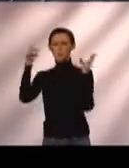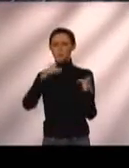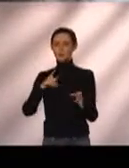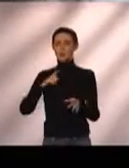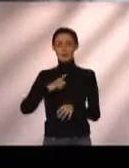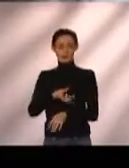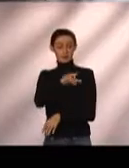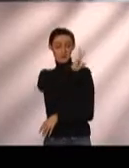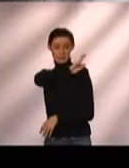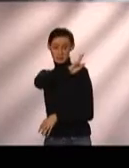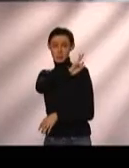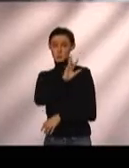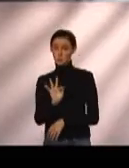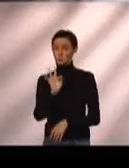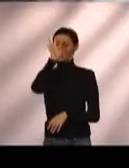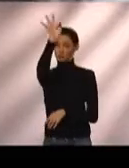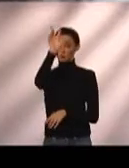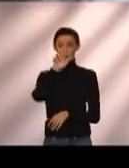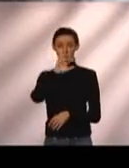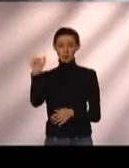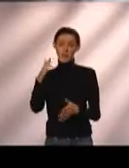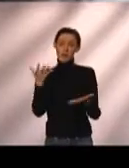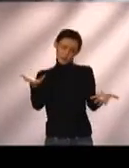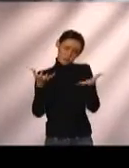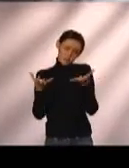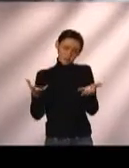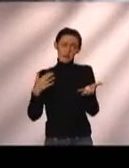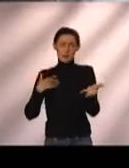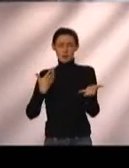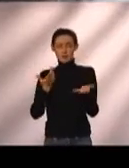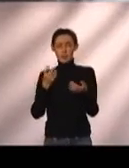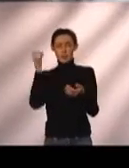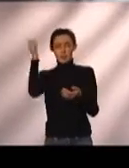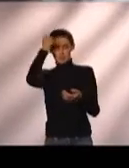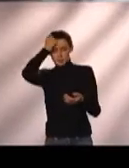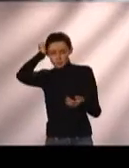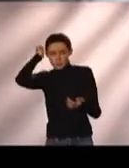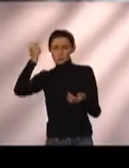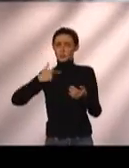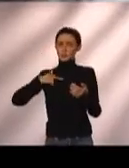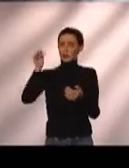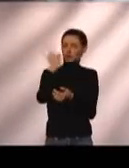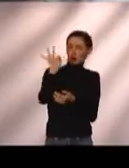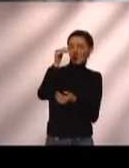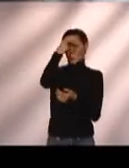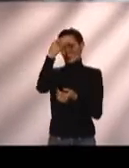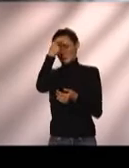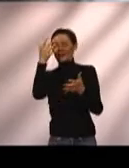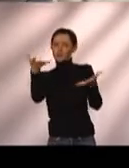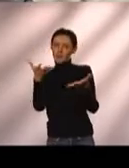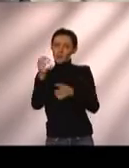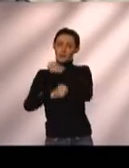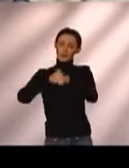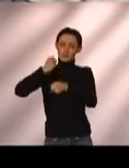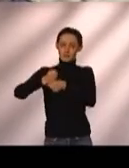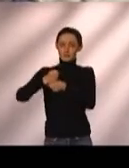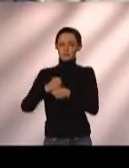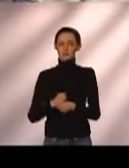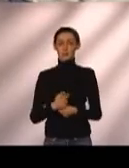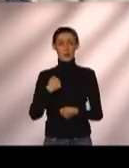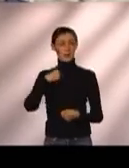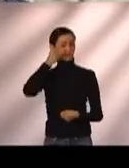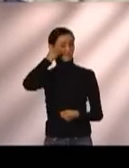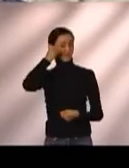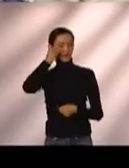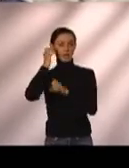alunos de terceiro ano que querem, né? 80%, 90% deles querem ingressar numa universidade no próximo ano. Eu vou tentar